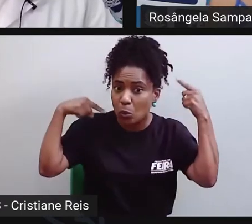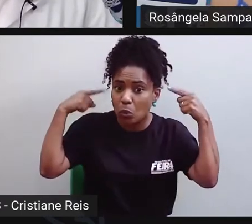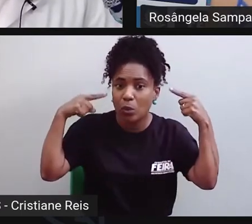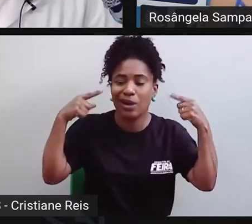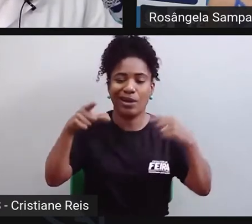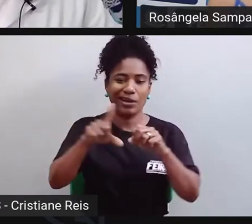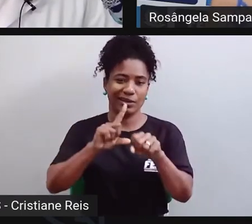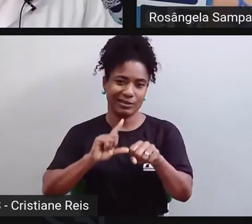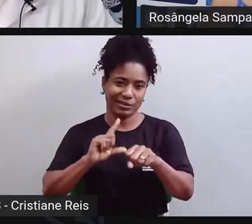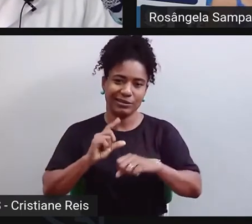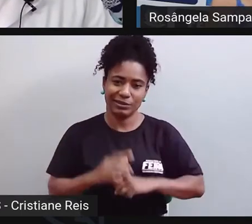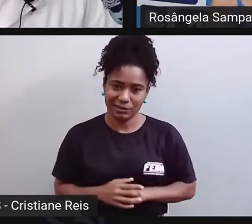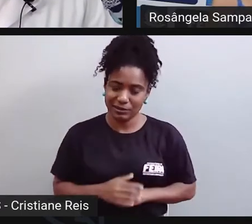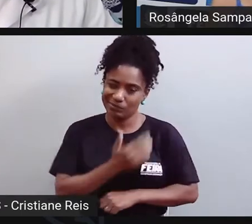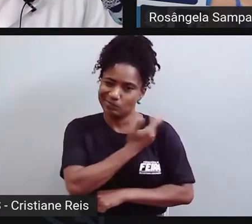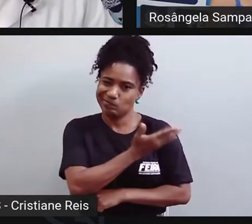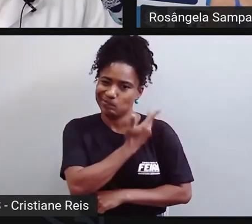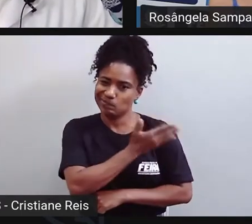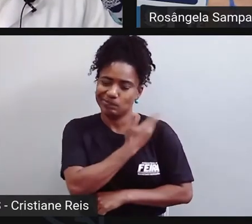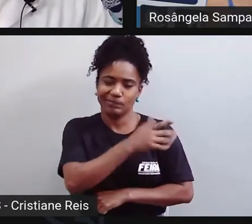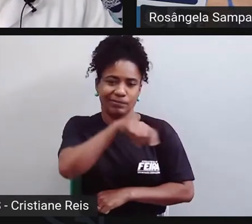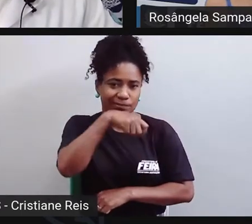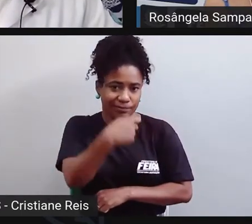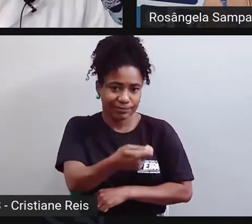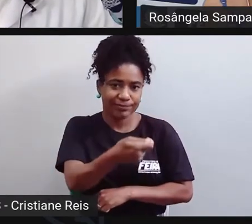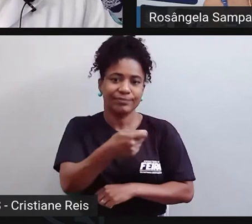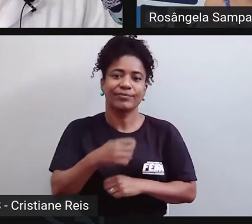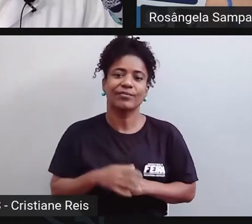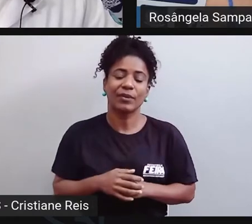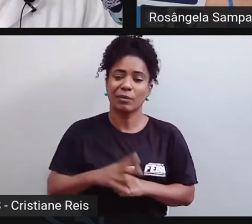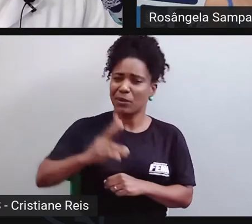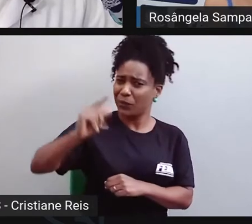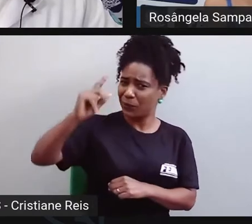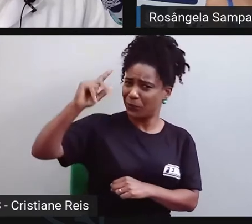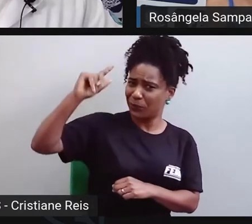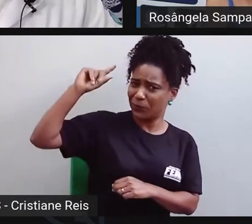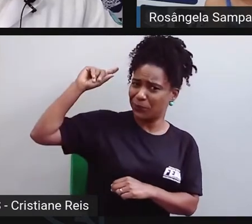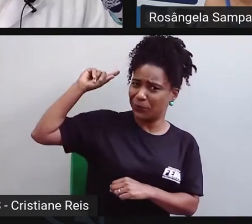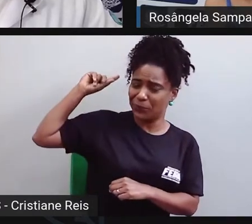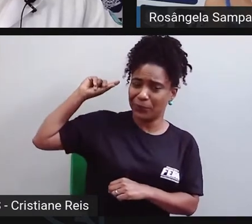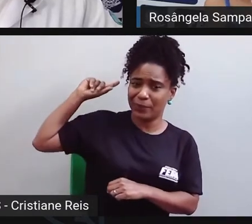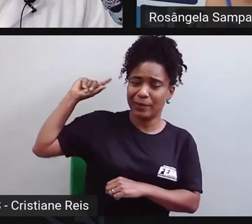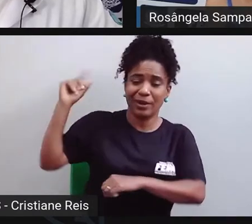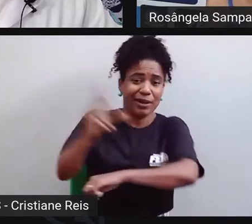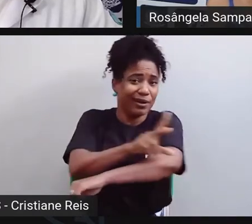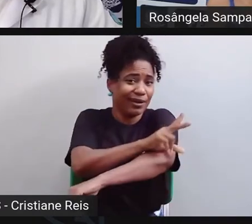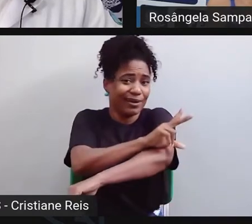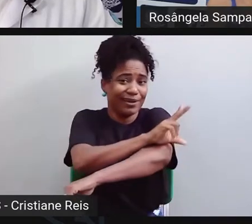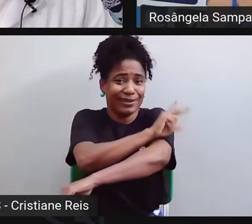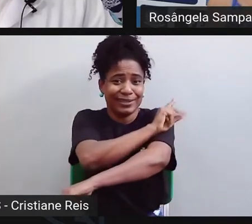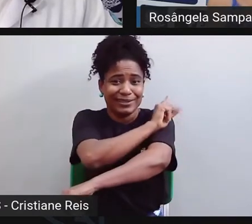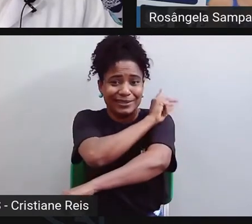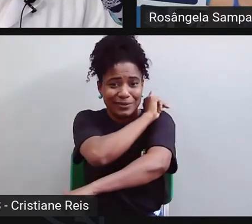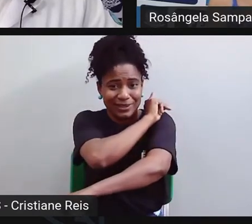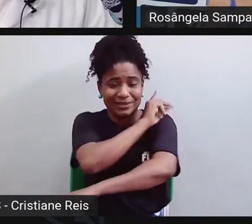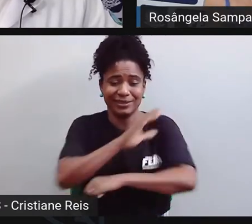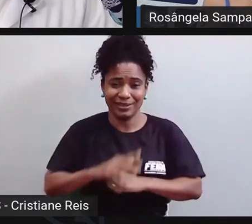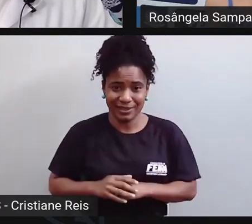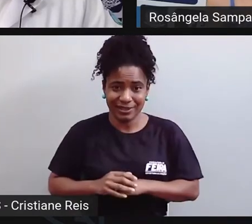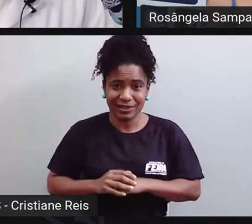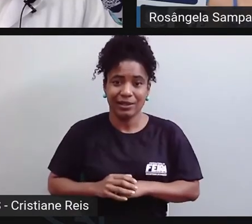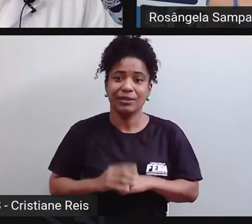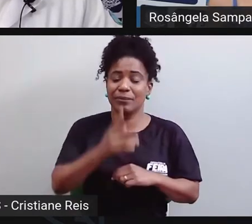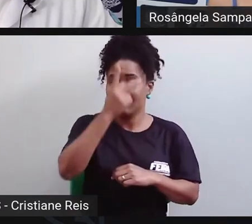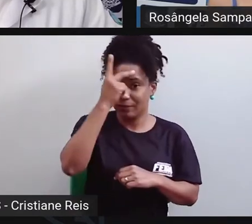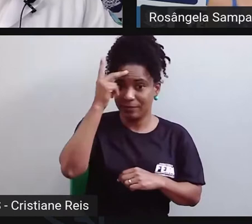vem desde a antiguidade. Antes mesmo da loucura ser considerada uma doença. Então, todas aquelas